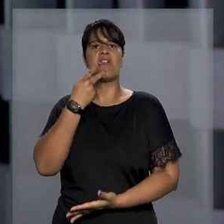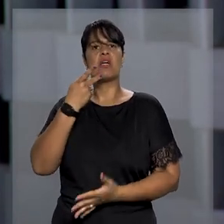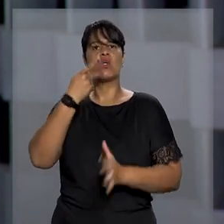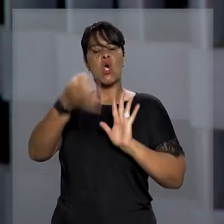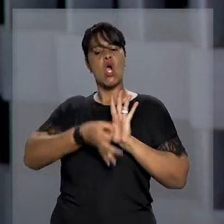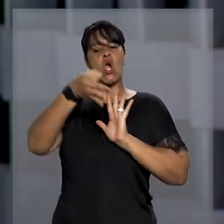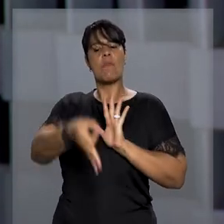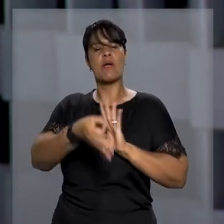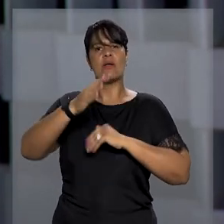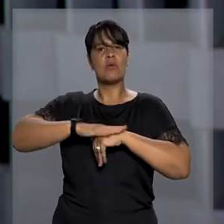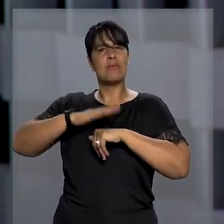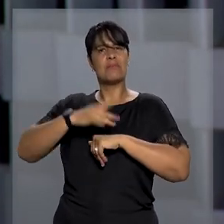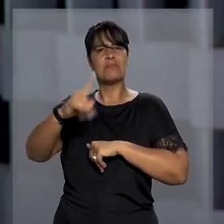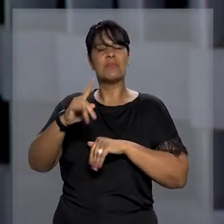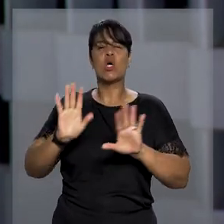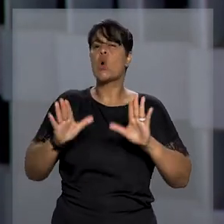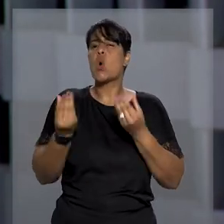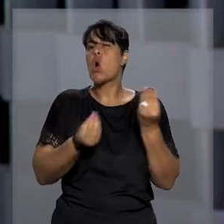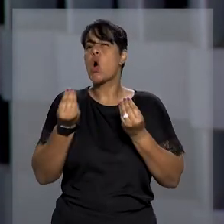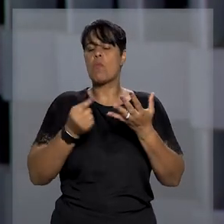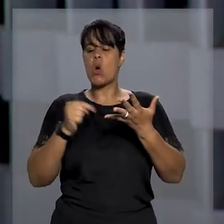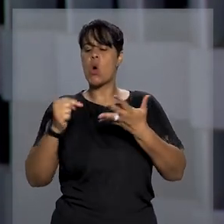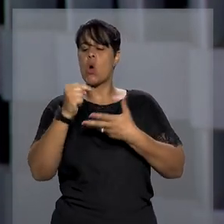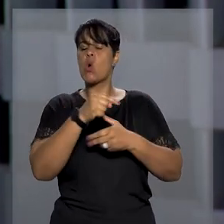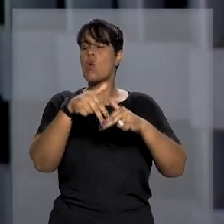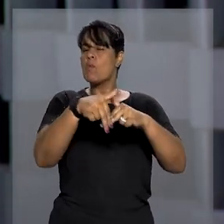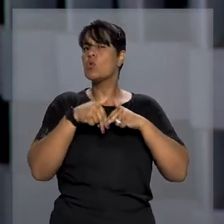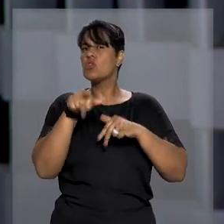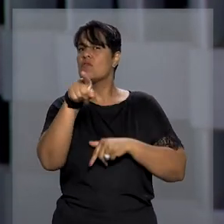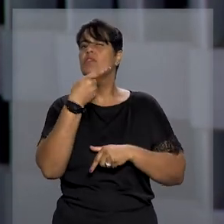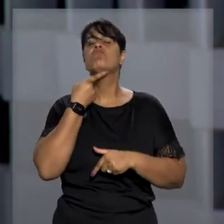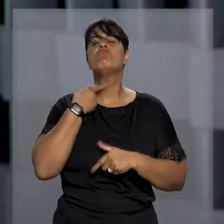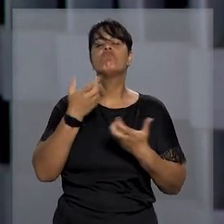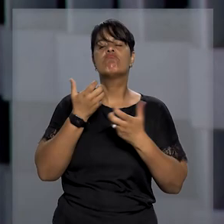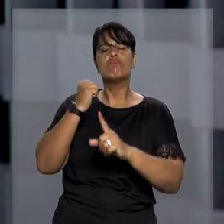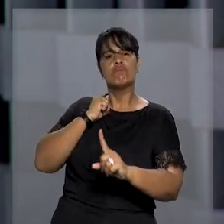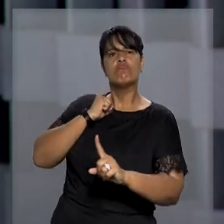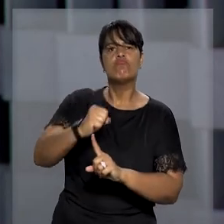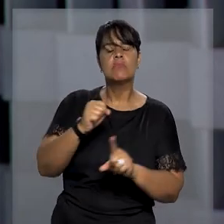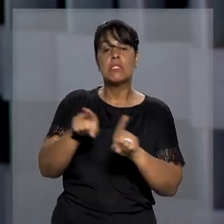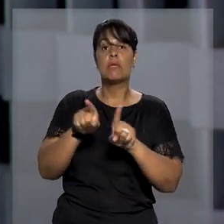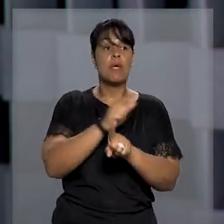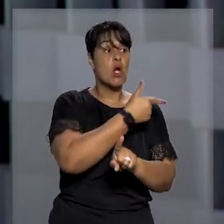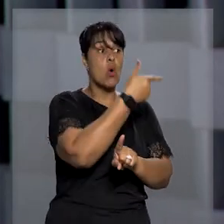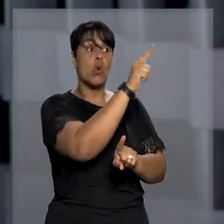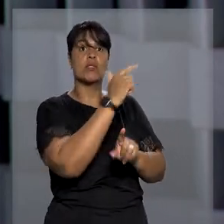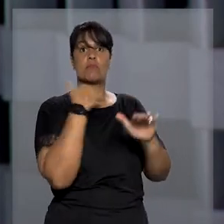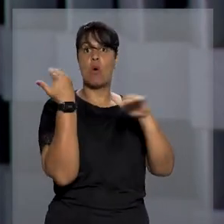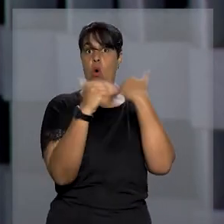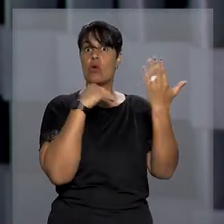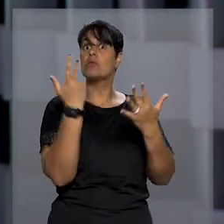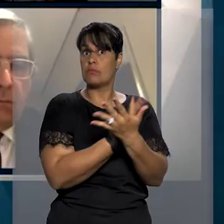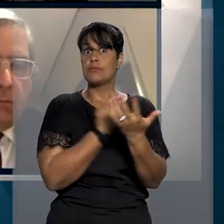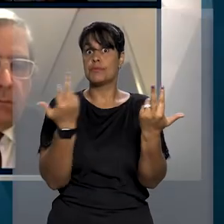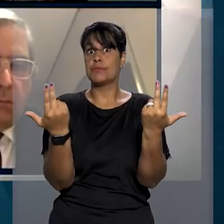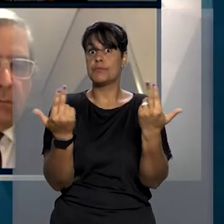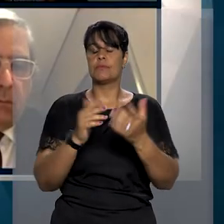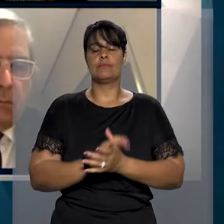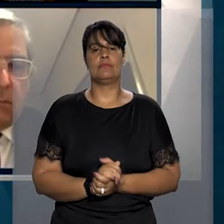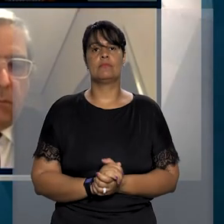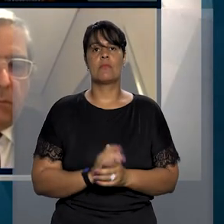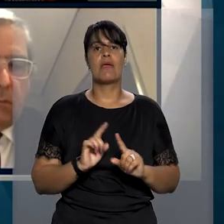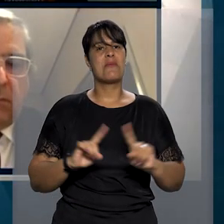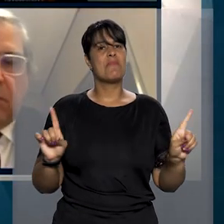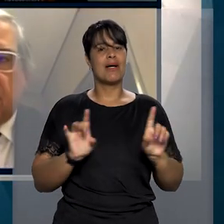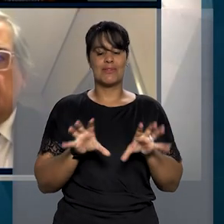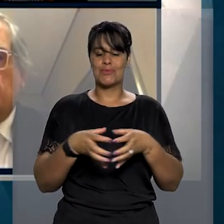sobre a motivação para o assassinato e a conexão entre o crime e outras mortes ocorridas anteriormente na região. Mas os